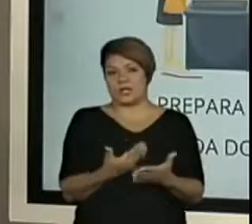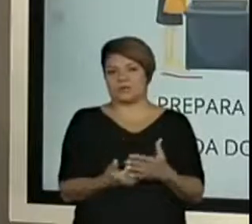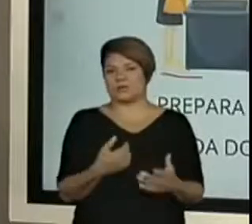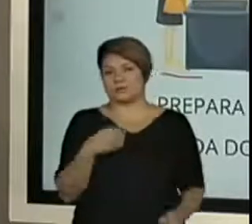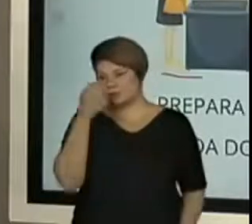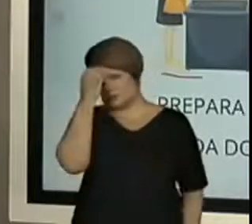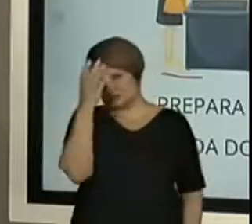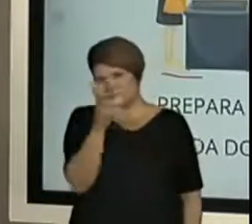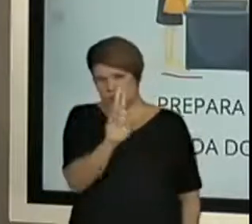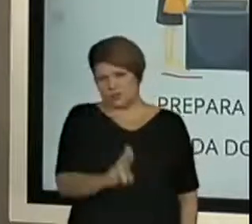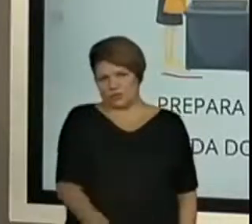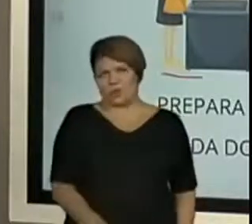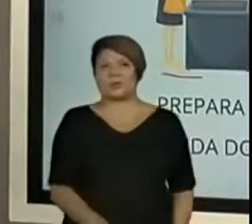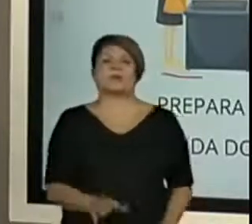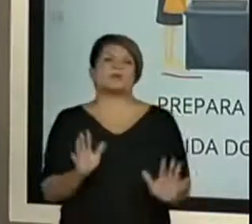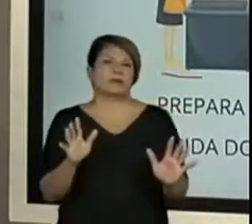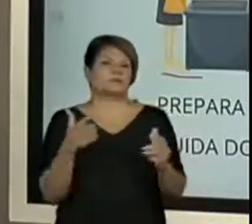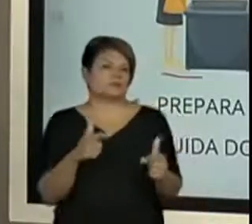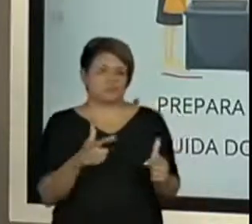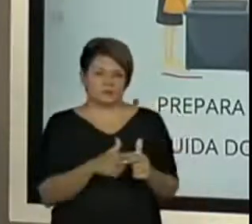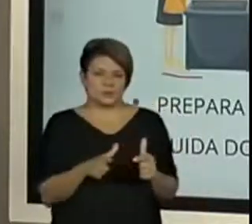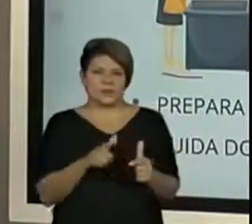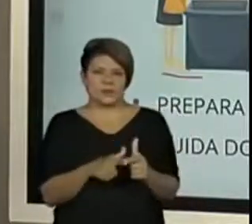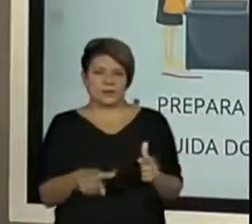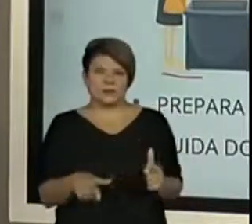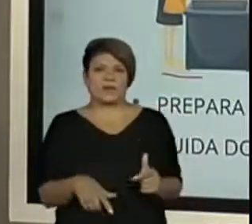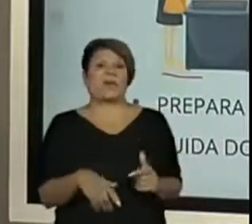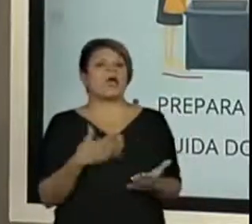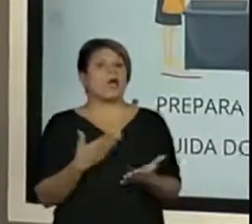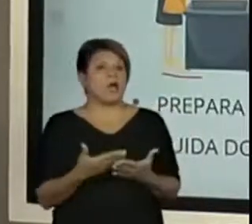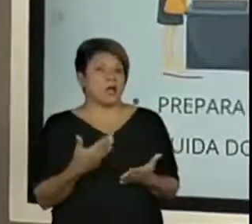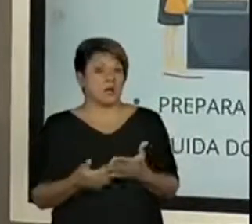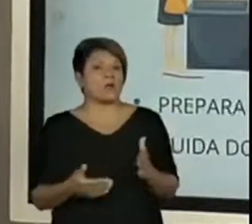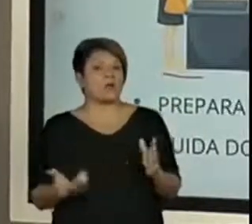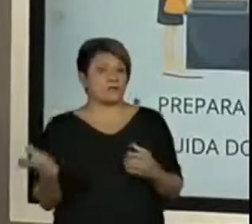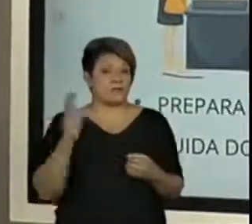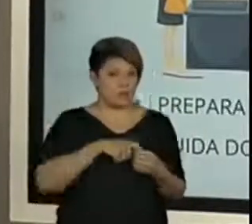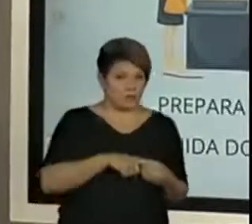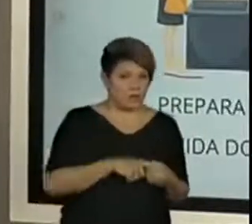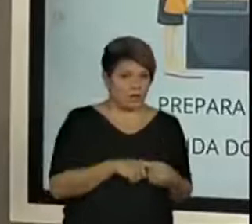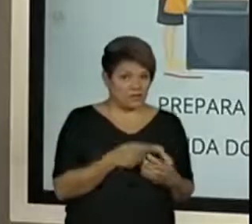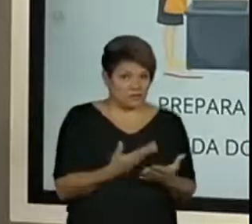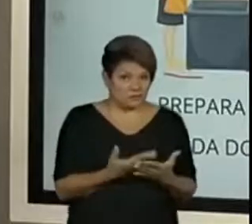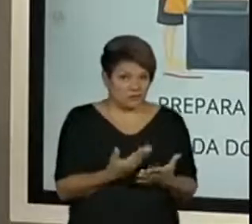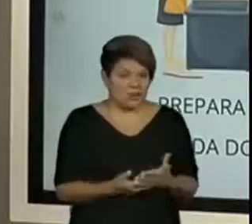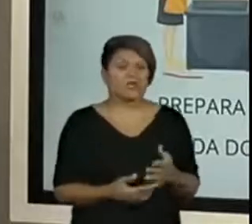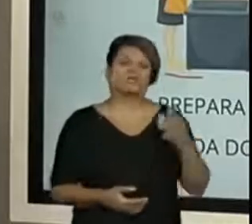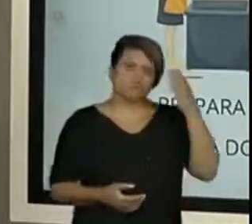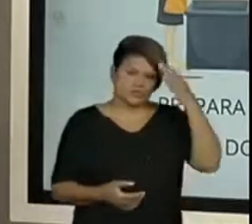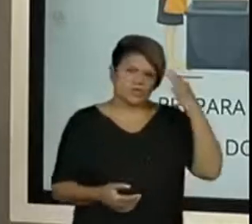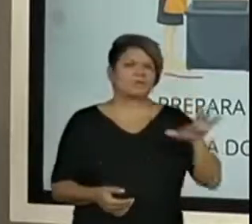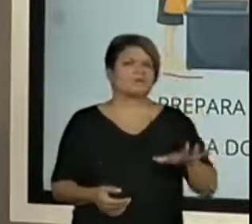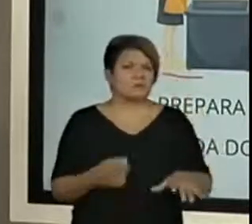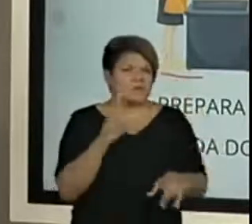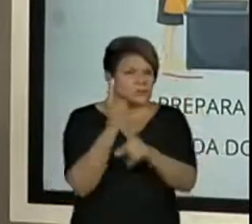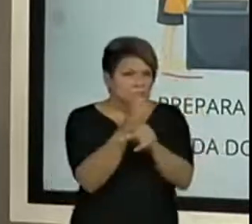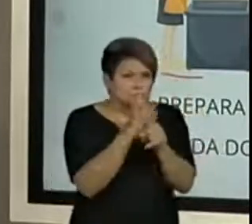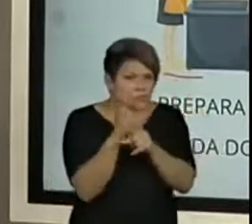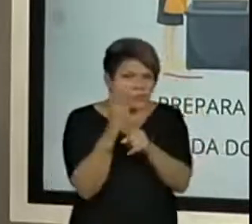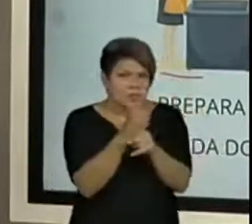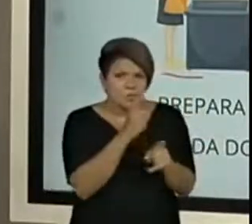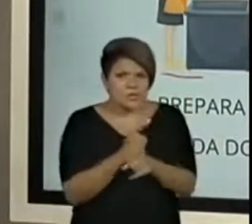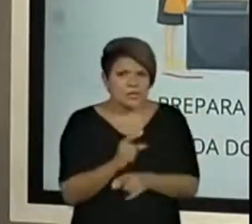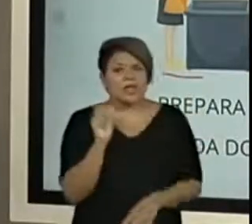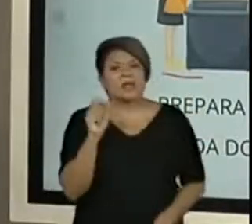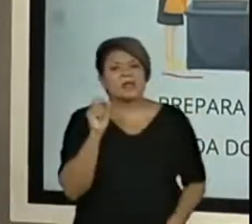professora. Mas aí fica de tarefa, então. Que as aulas, quando as aulas retornarem, para os alunos irem descobrindo